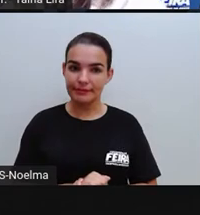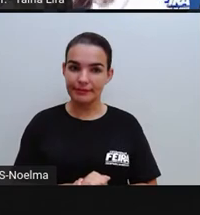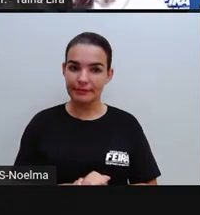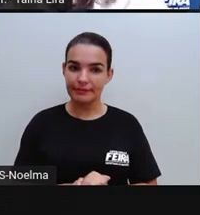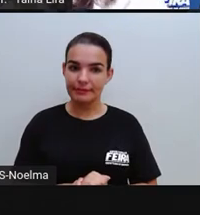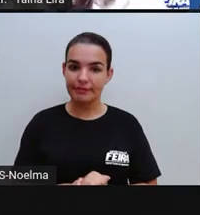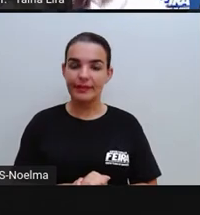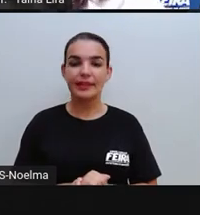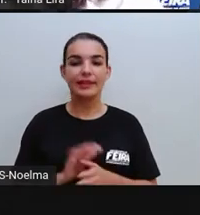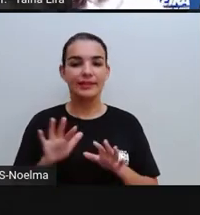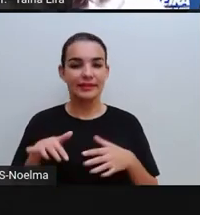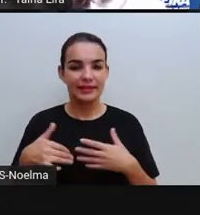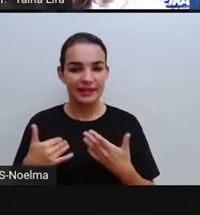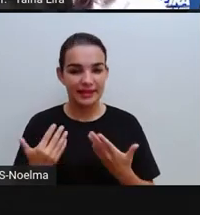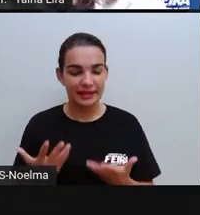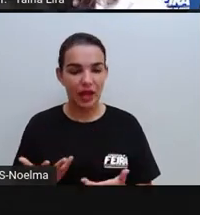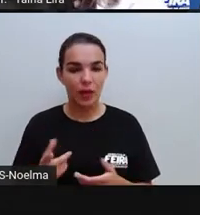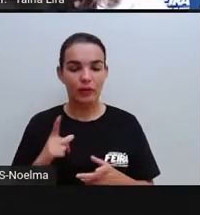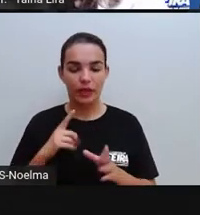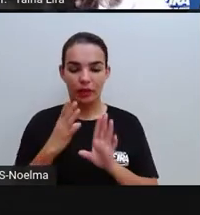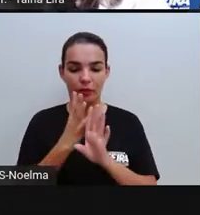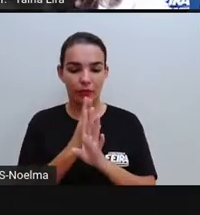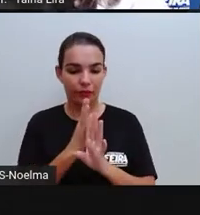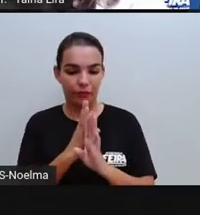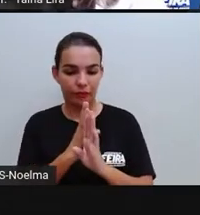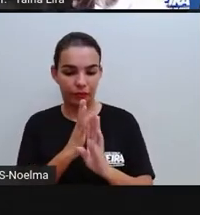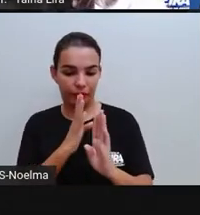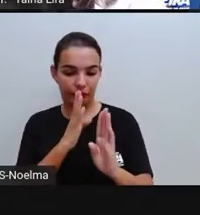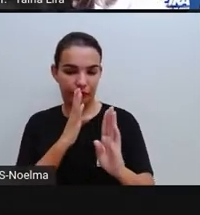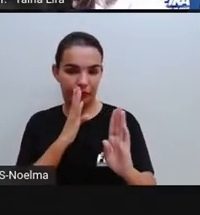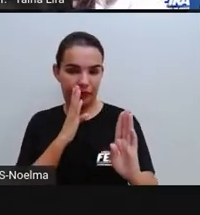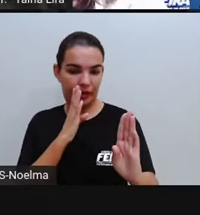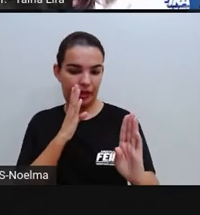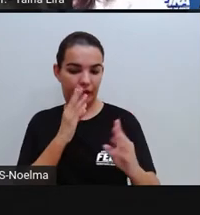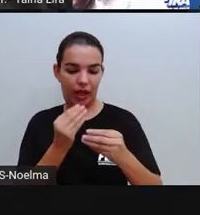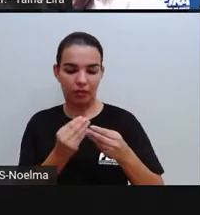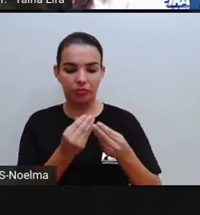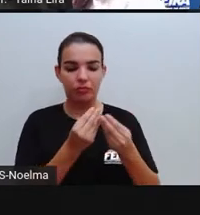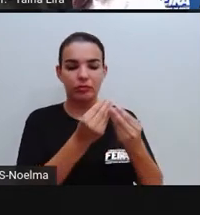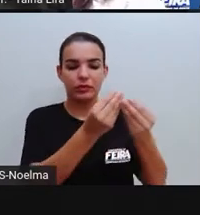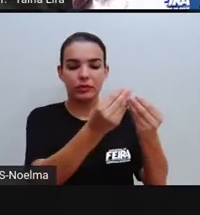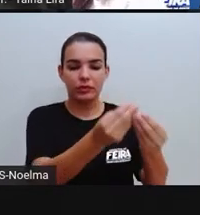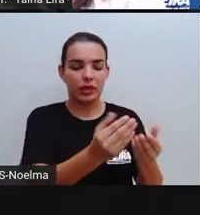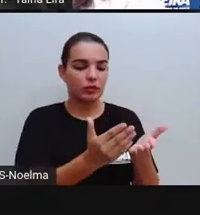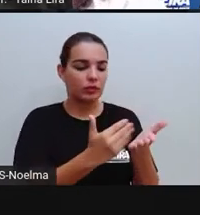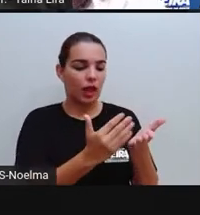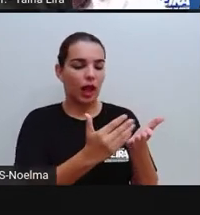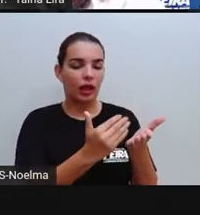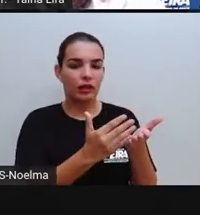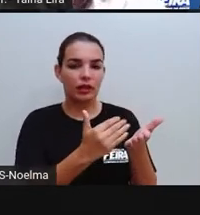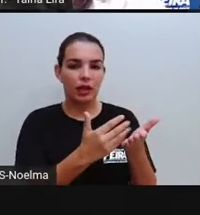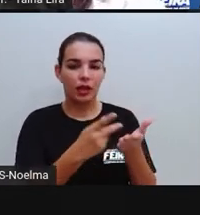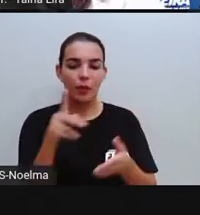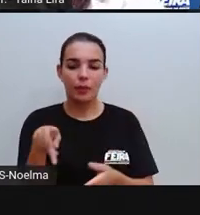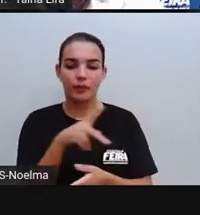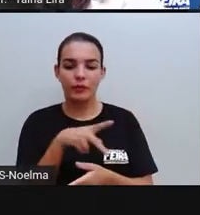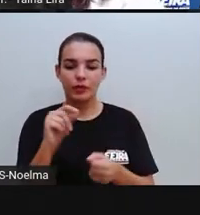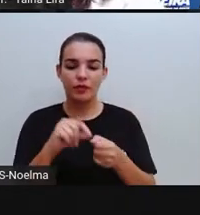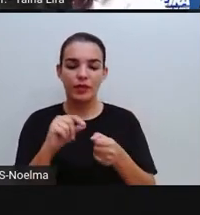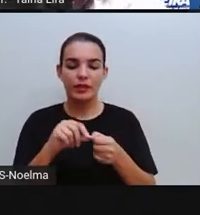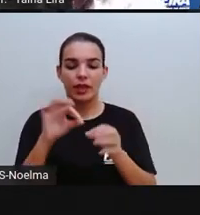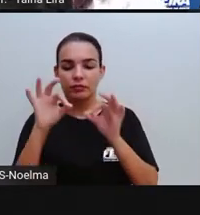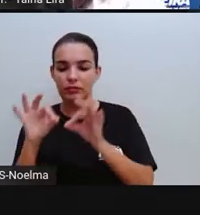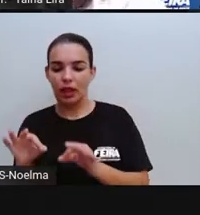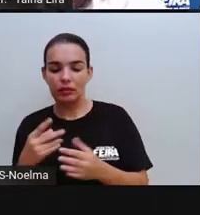Eles estão em fila, entregando o material para o professor fazer a correção, tá?